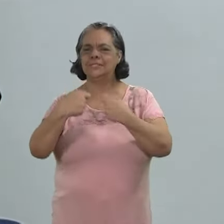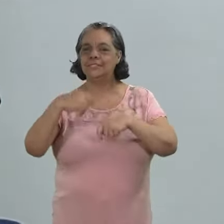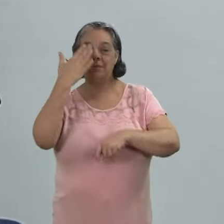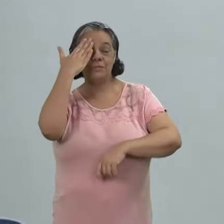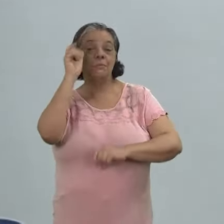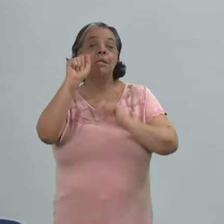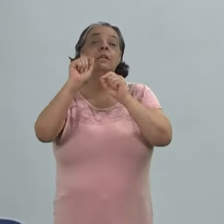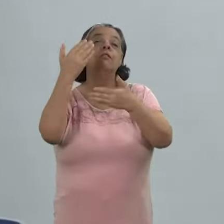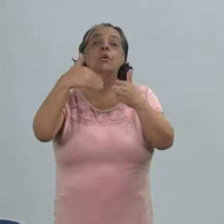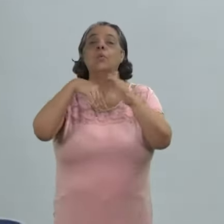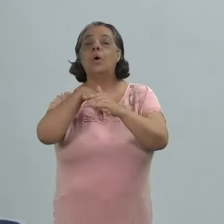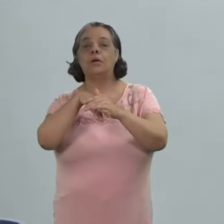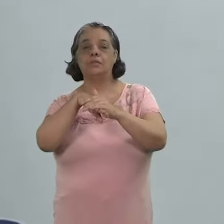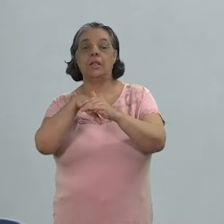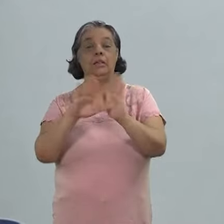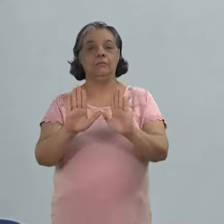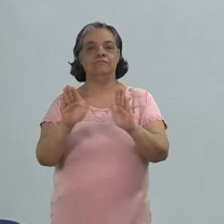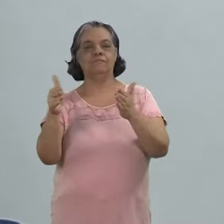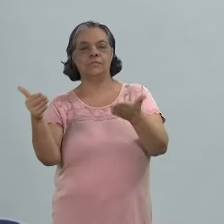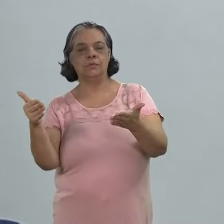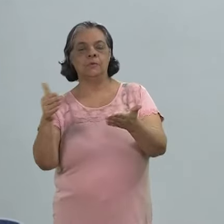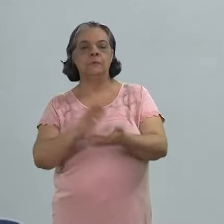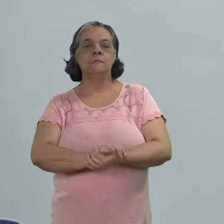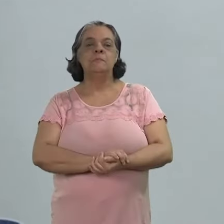a gente está guardando né então